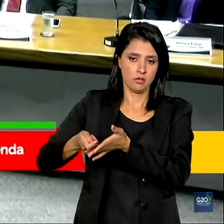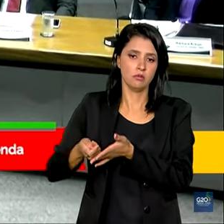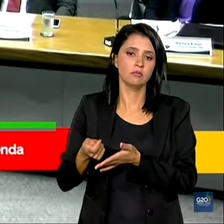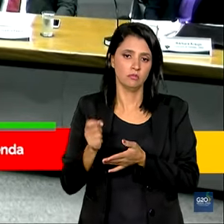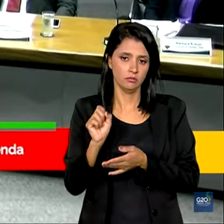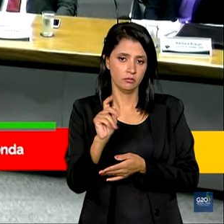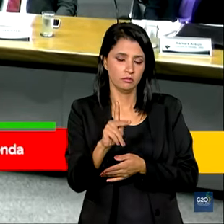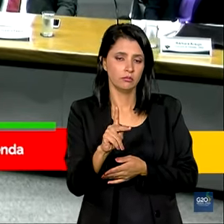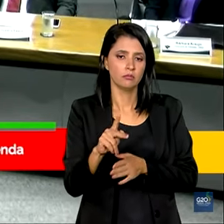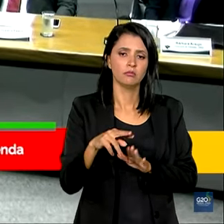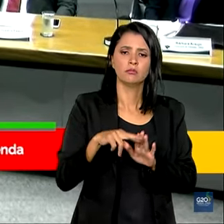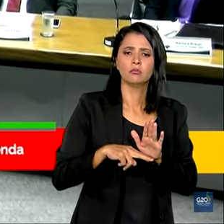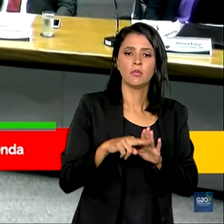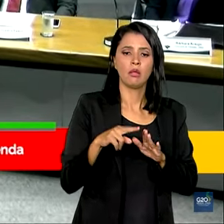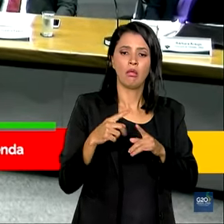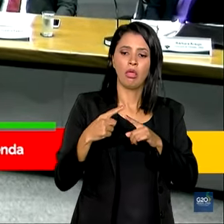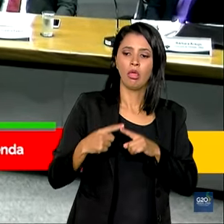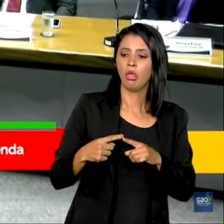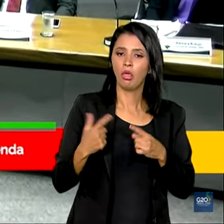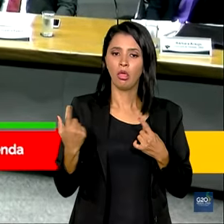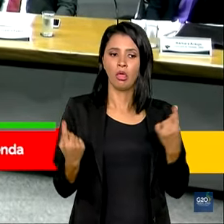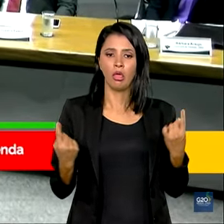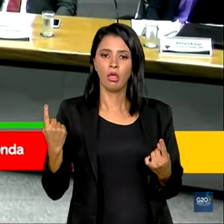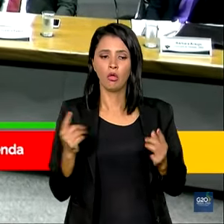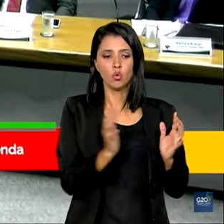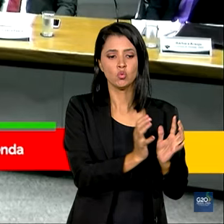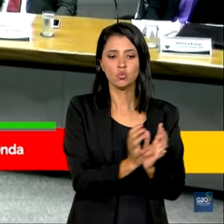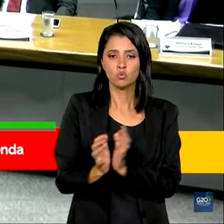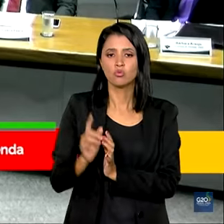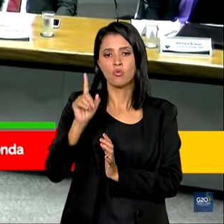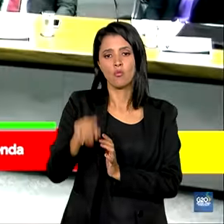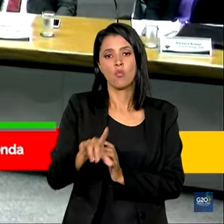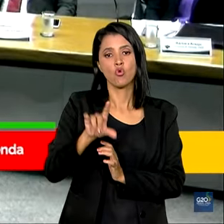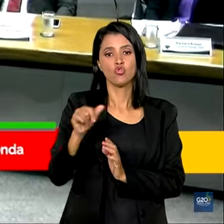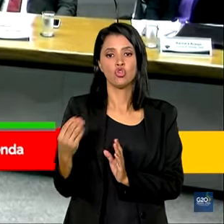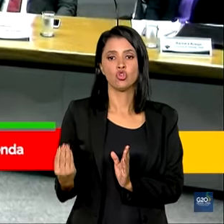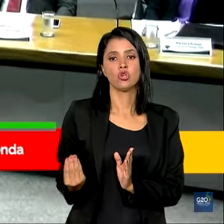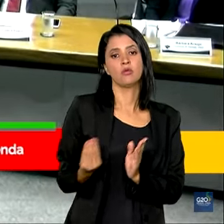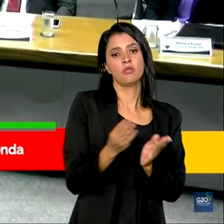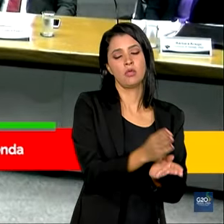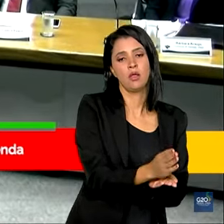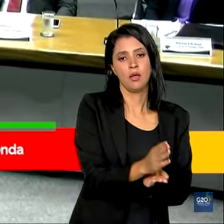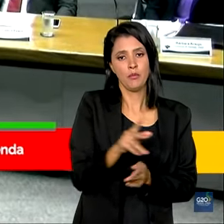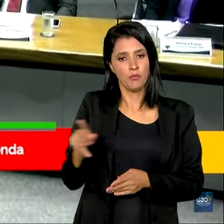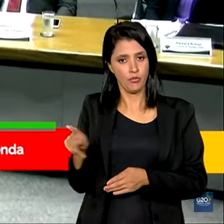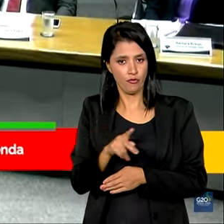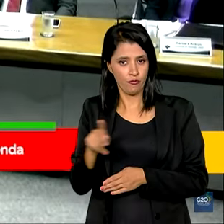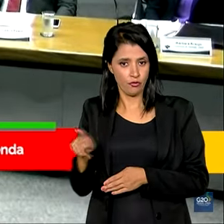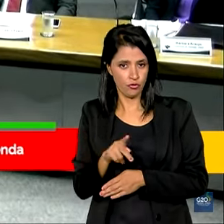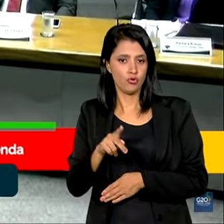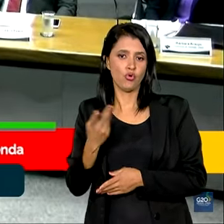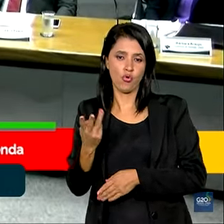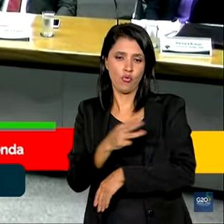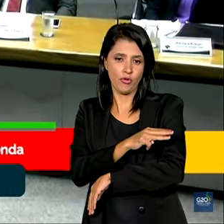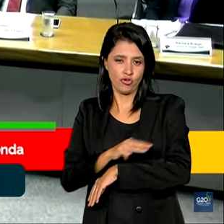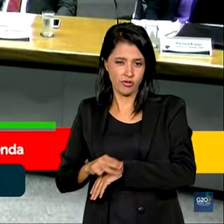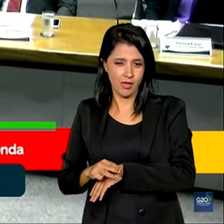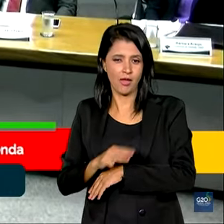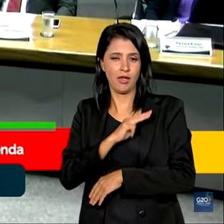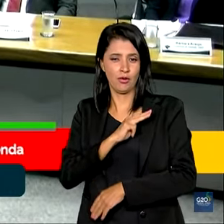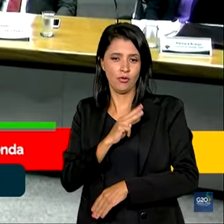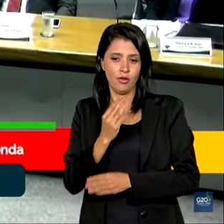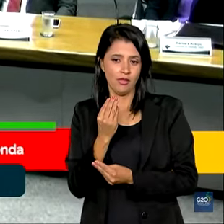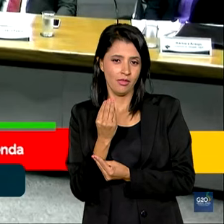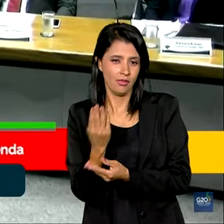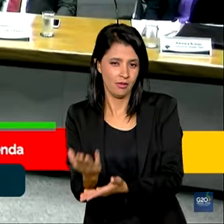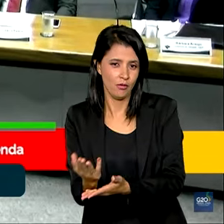O critério de desempate em cada um desses grupos é a data da entrega. O professor do magistério, o professor entregou primeiro,